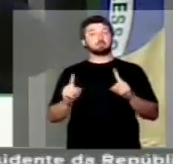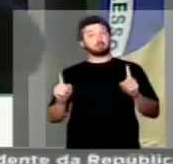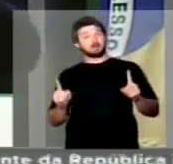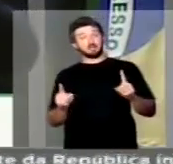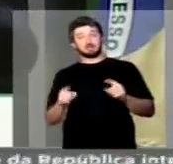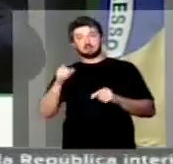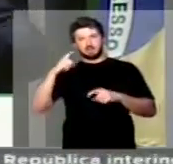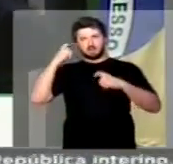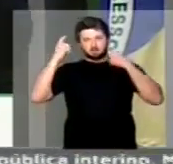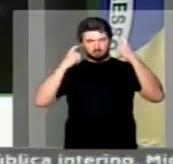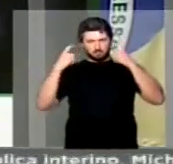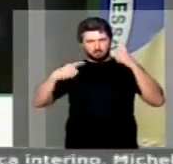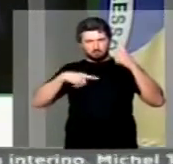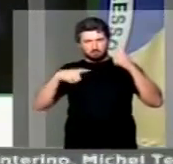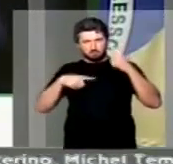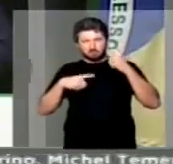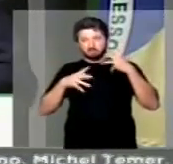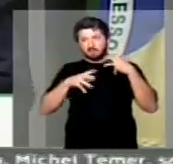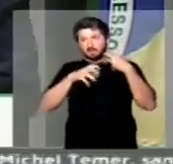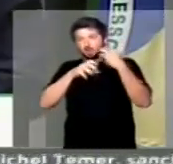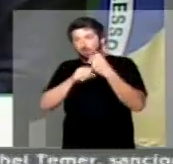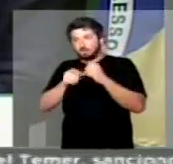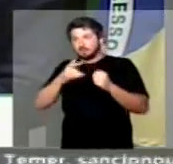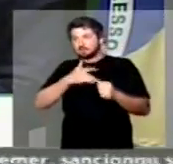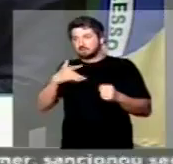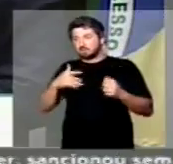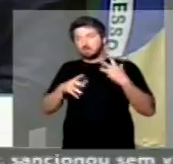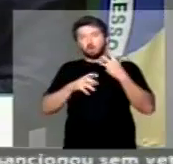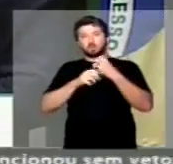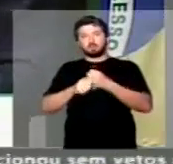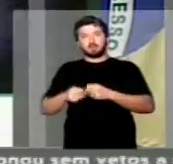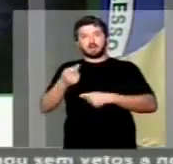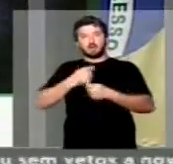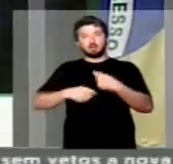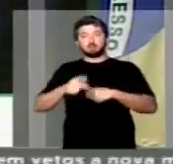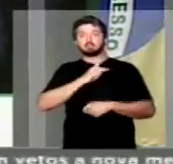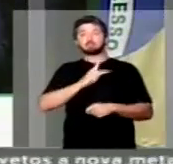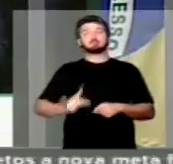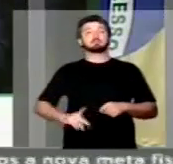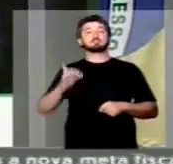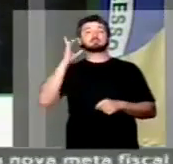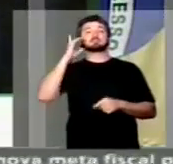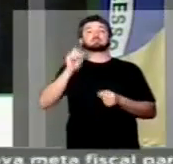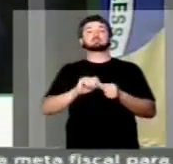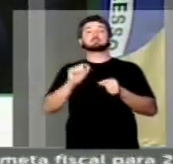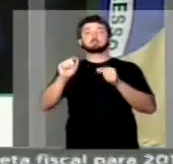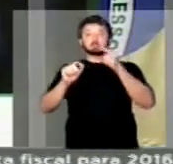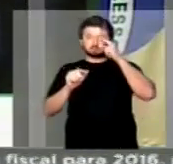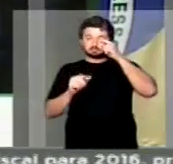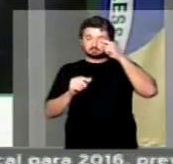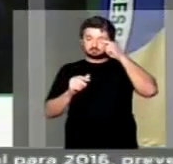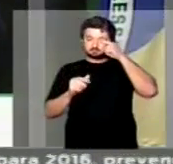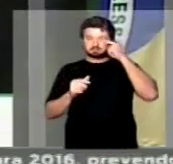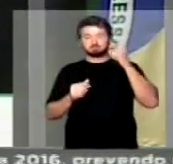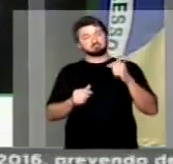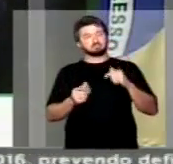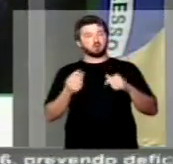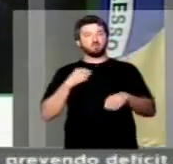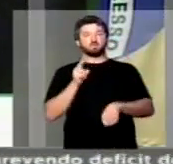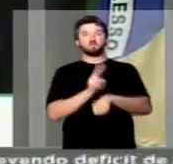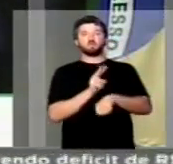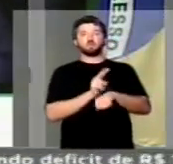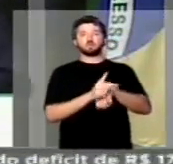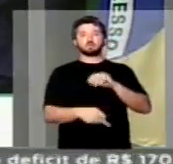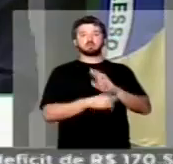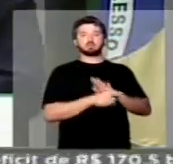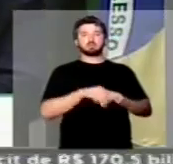de se preocupar com o restabelecimento da saúde e economia, a presidente Dilma preferiu cuidar da